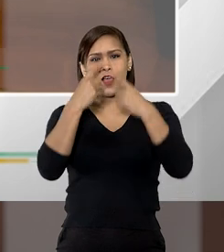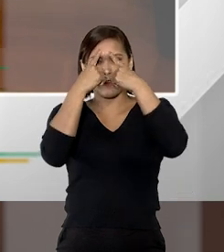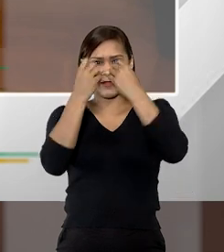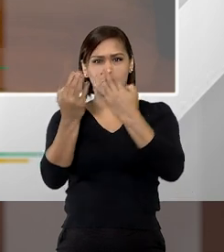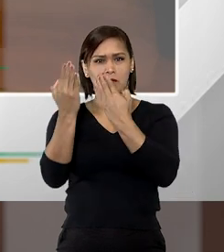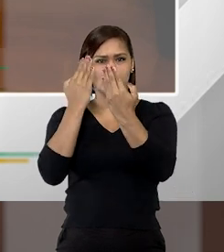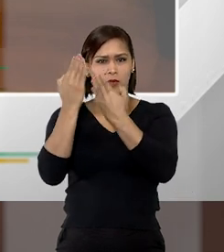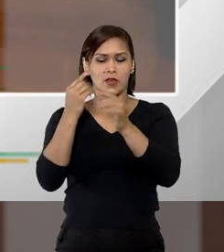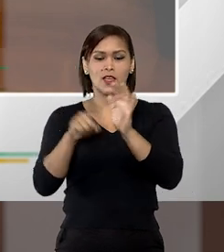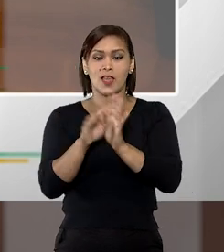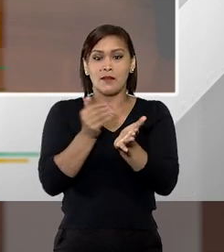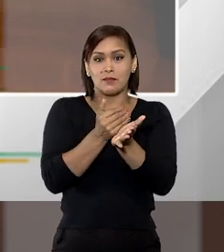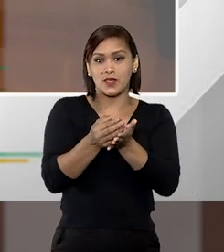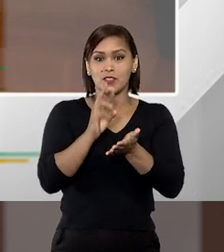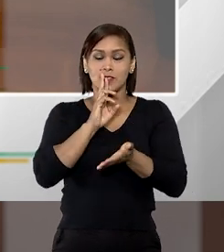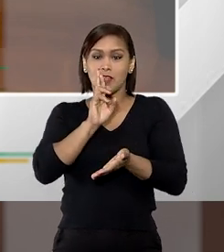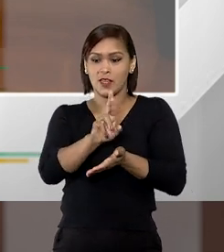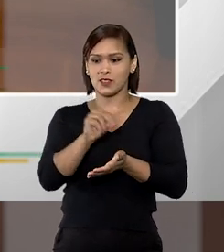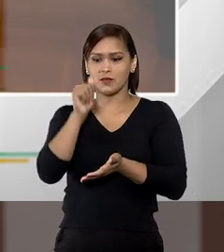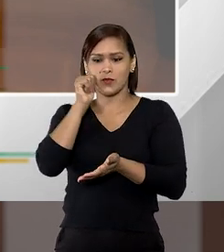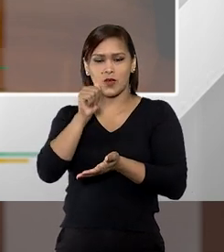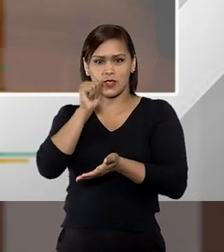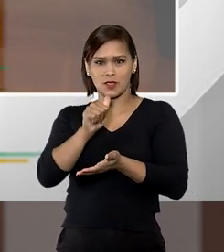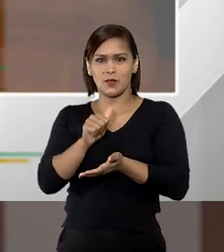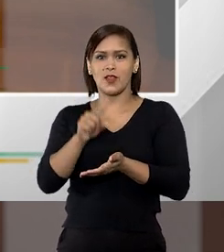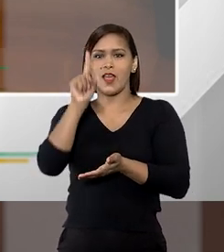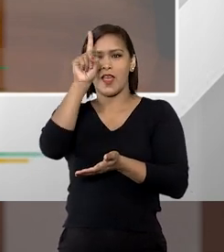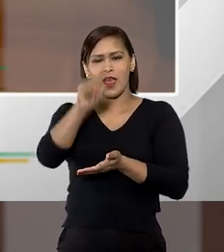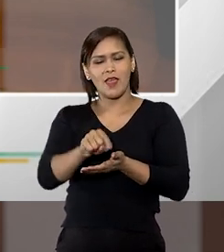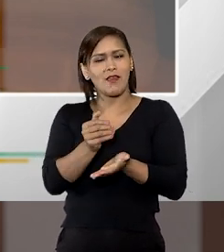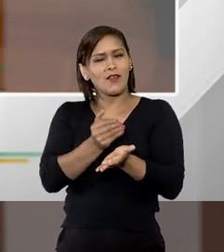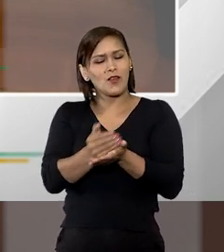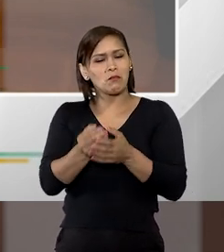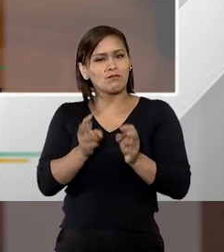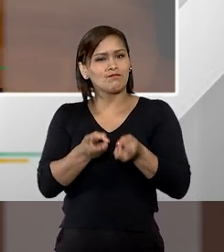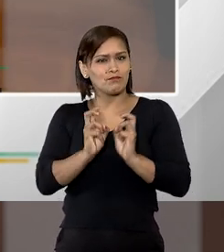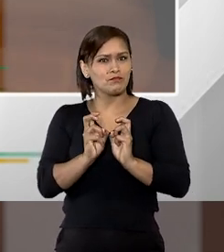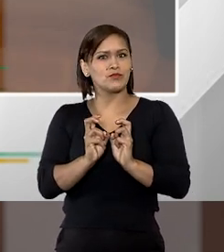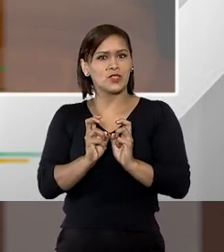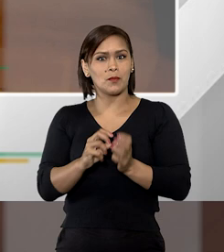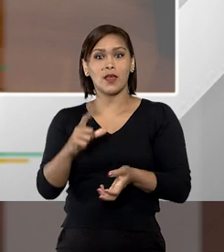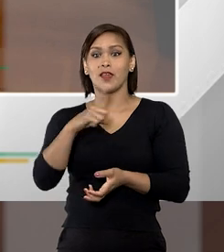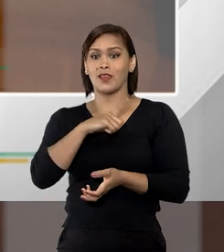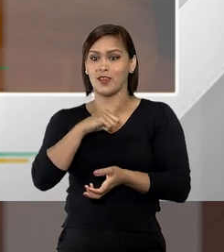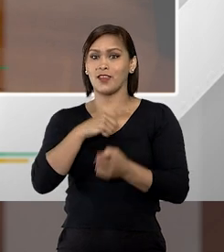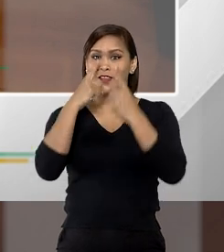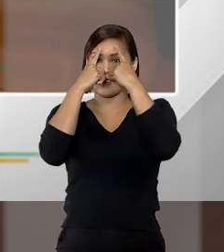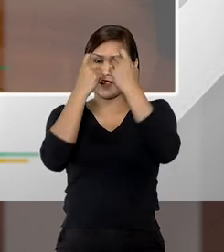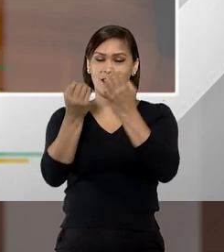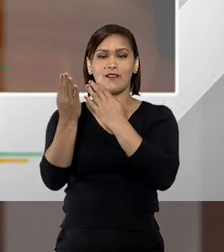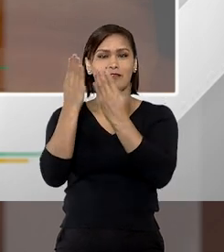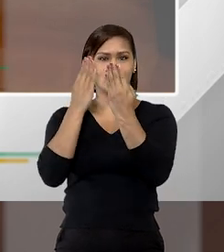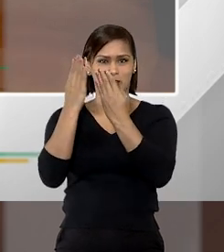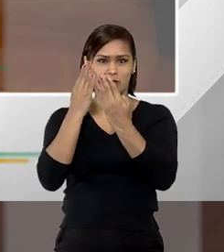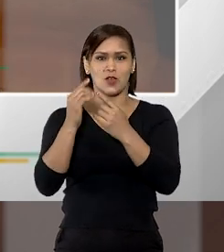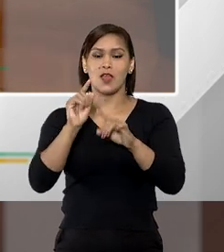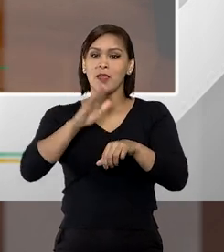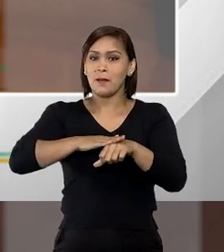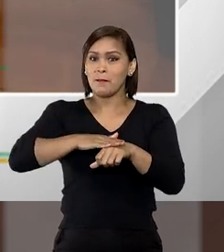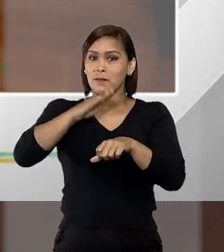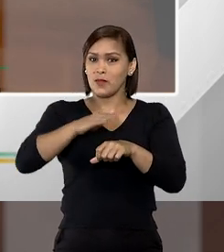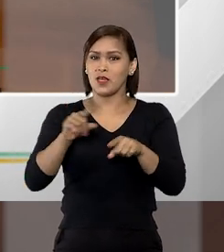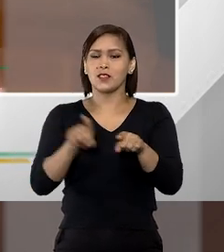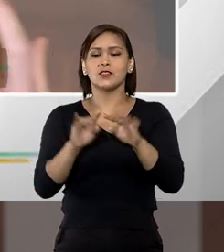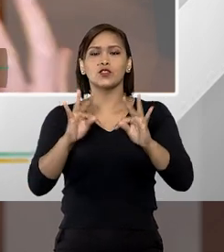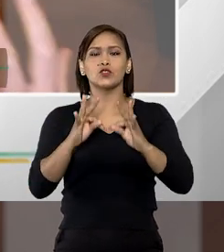e a partir da resposta dada por essa mulher ela começa a perceber a existência da violência psicológica e mais do que isso